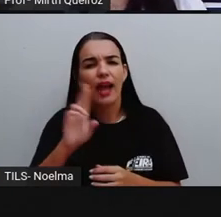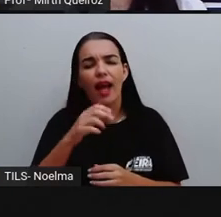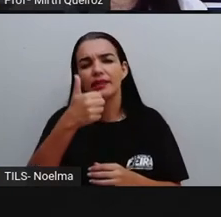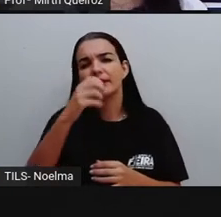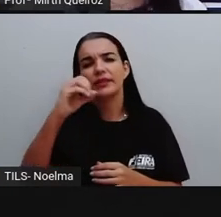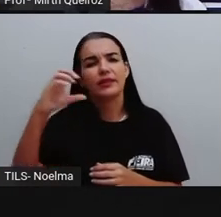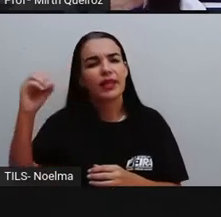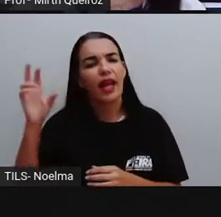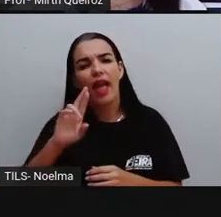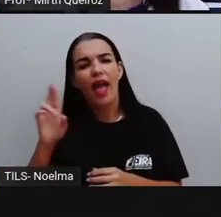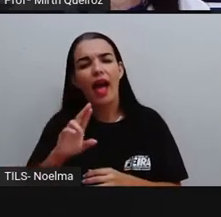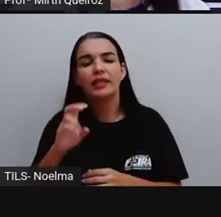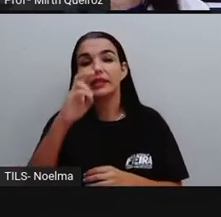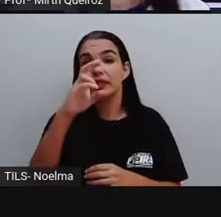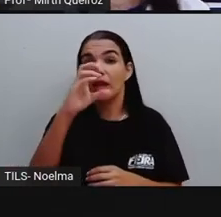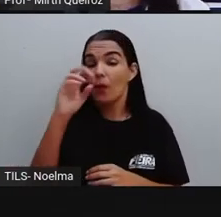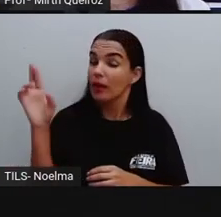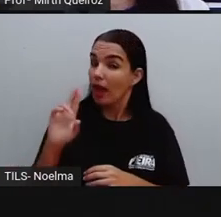R$50,